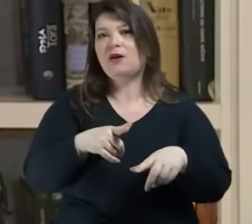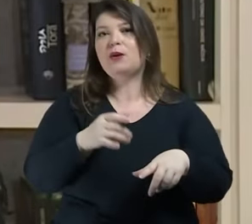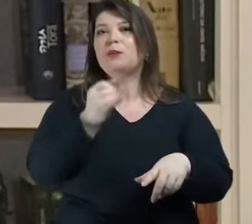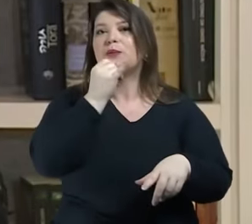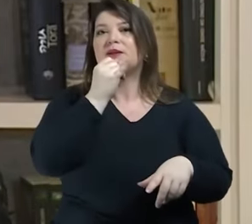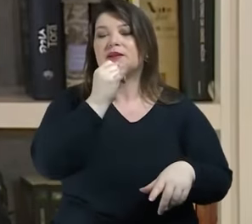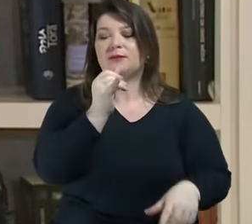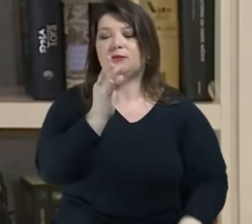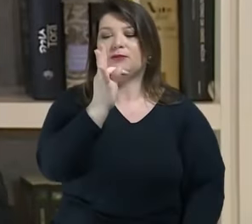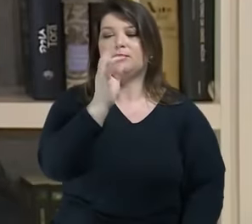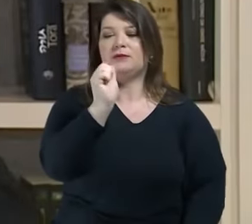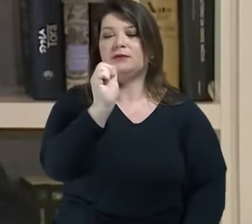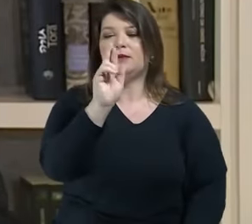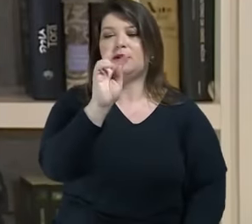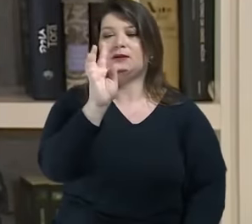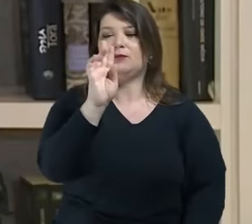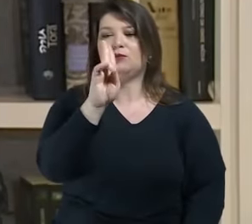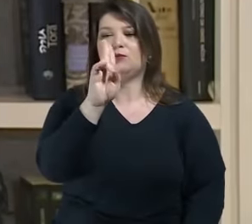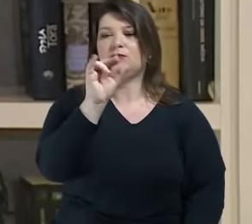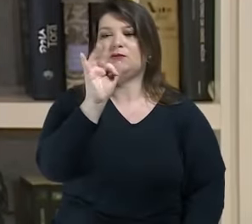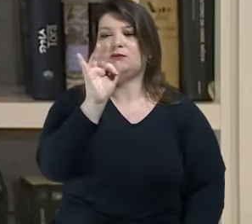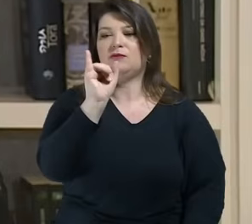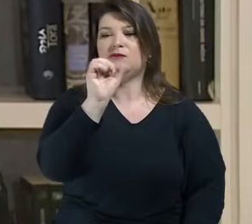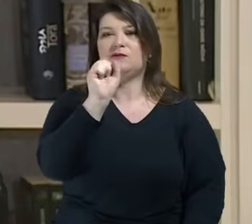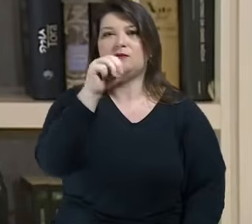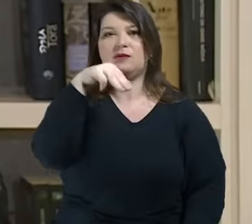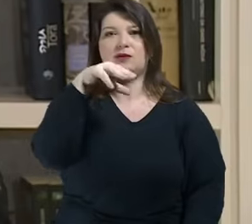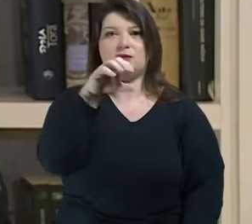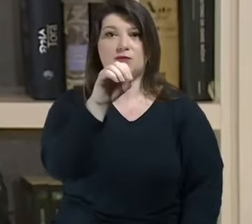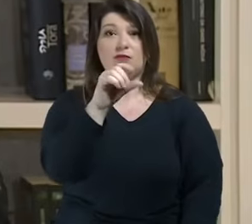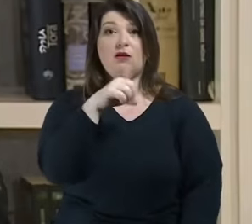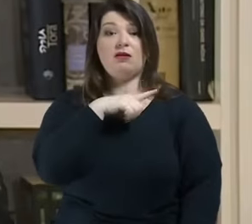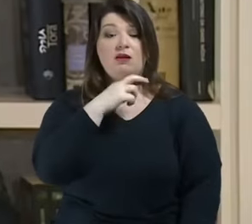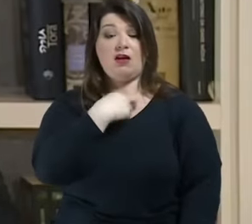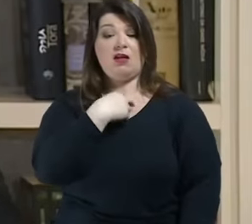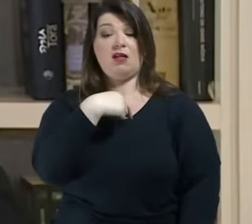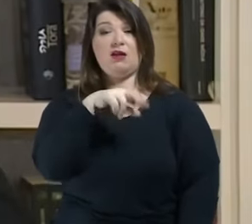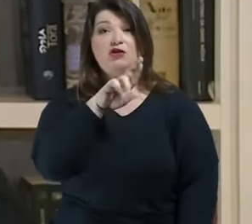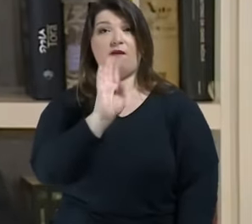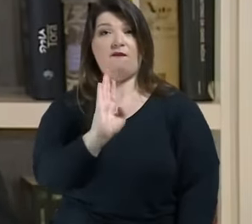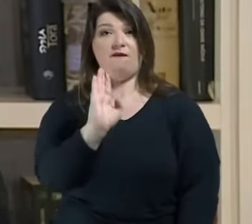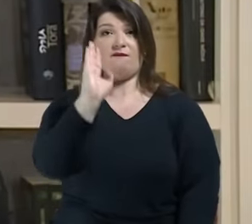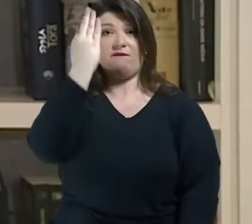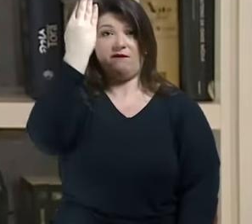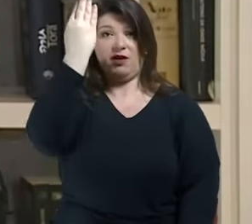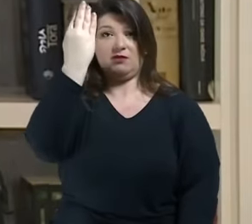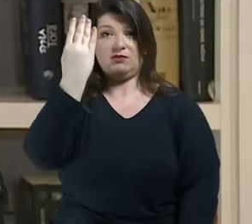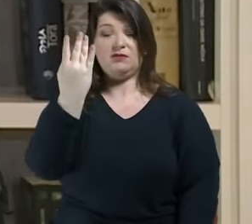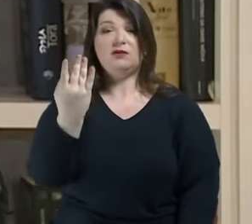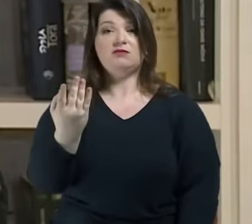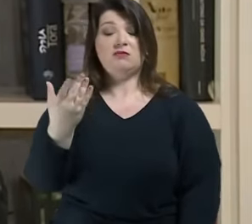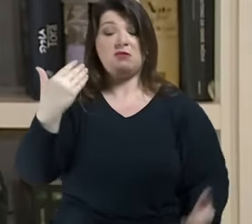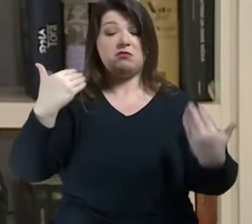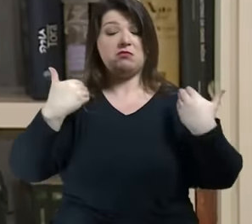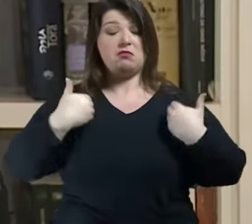seja ao religioso falso de moral ambígua mas que para ganhar